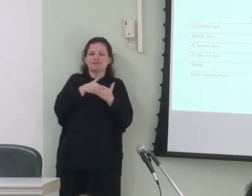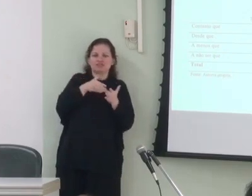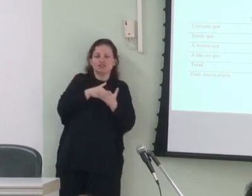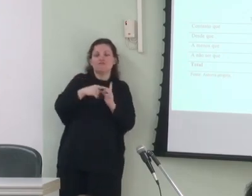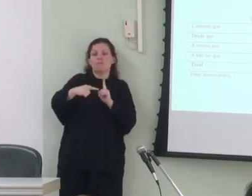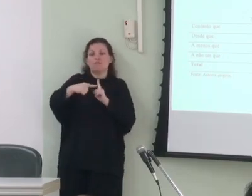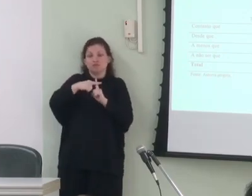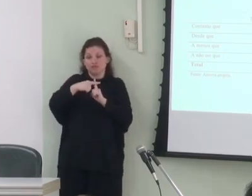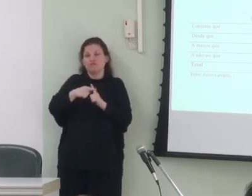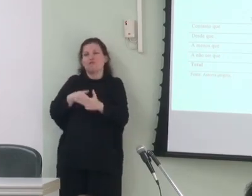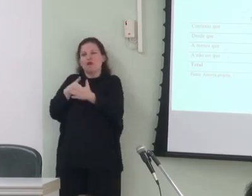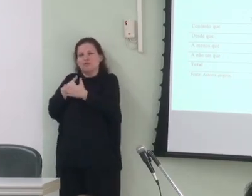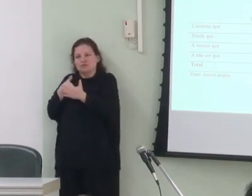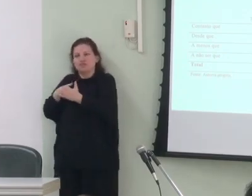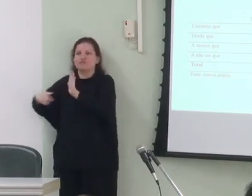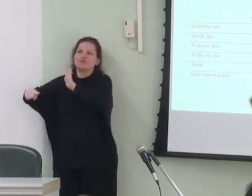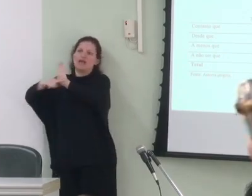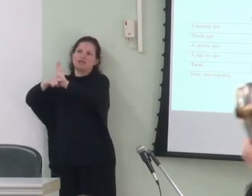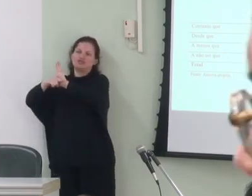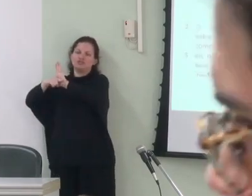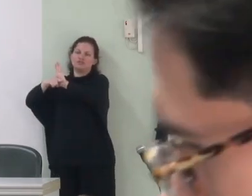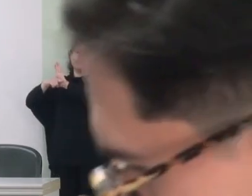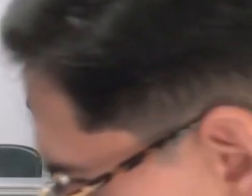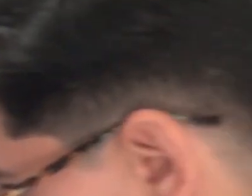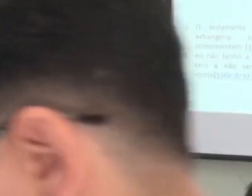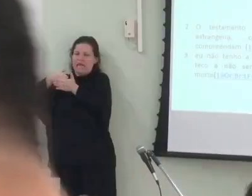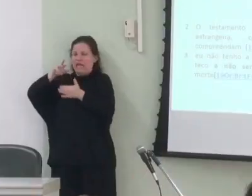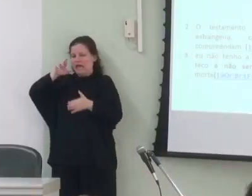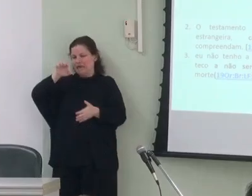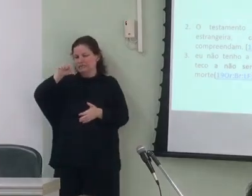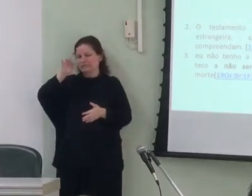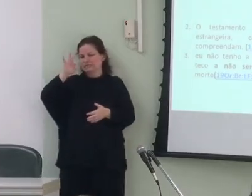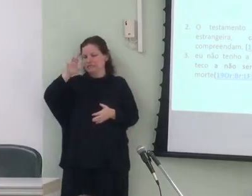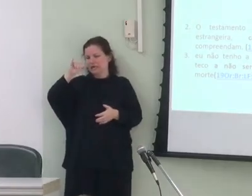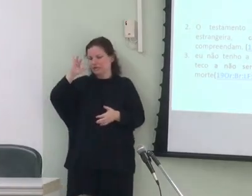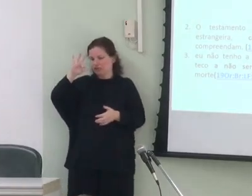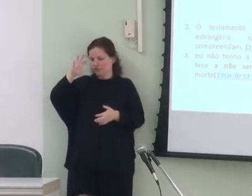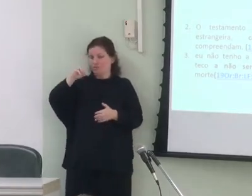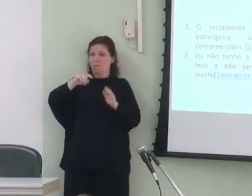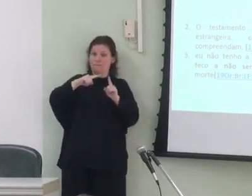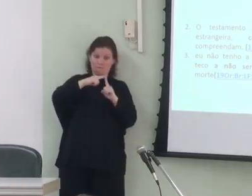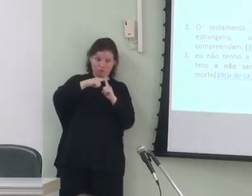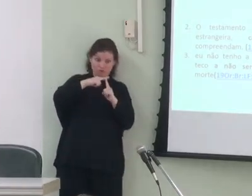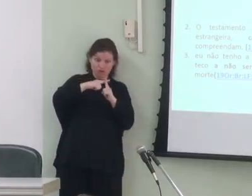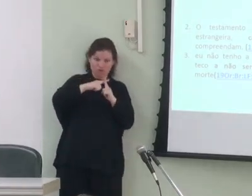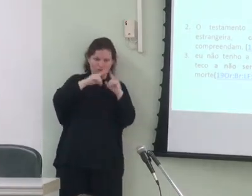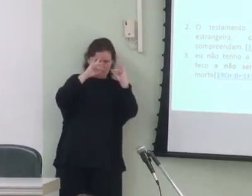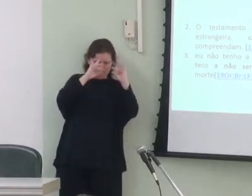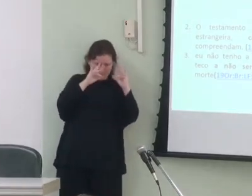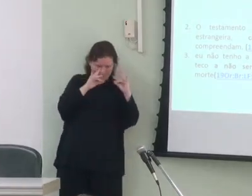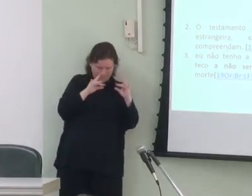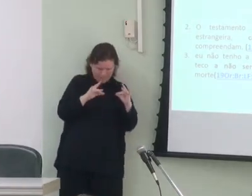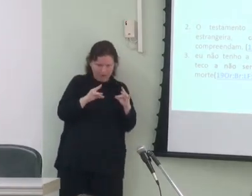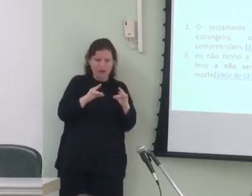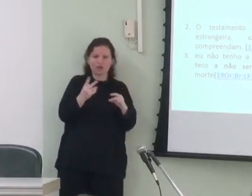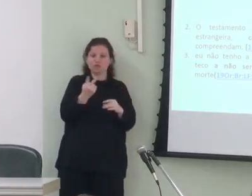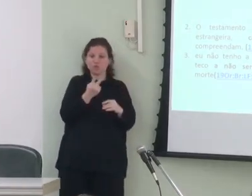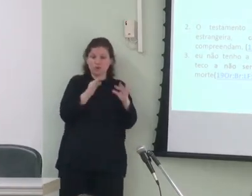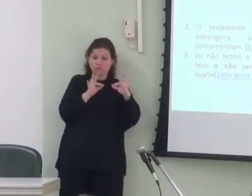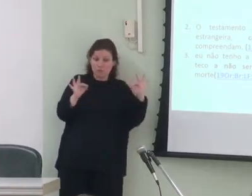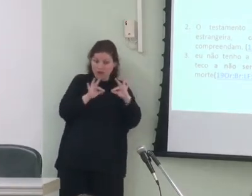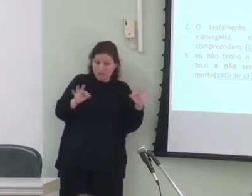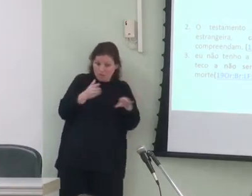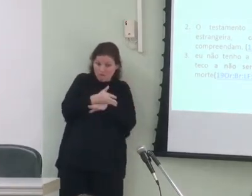positivos e restritivos negativos conectores positivos subespecificam que as duas orações